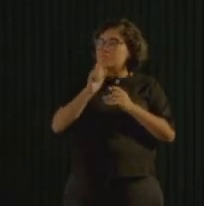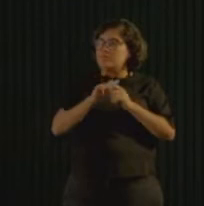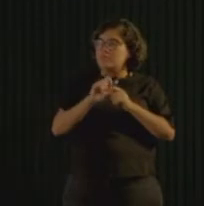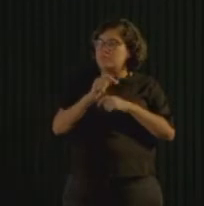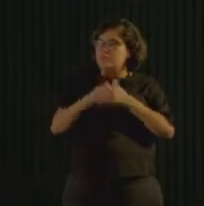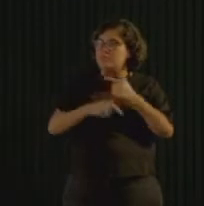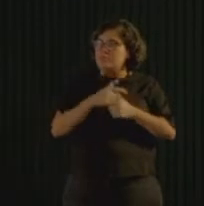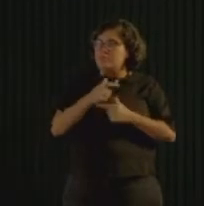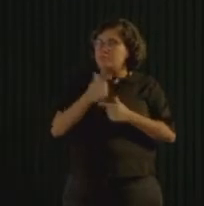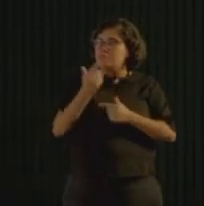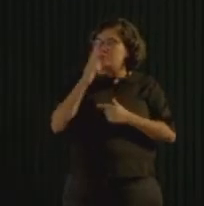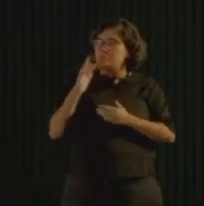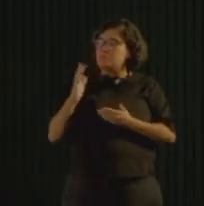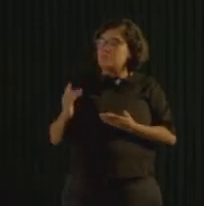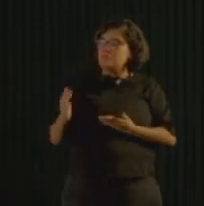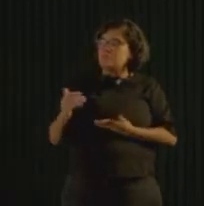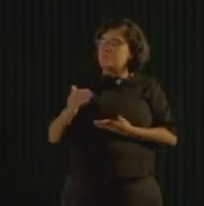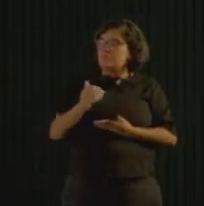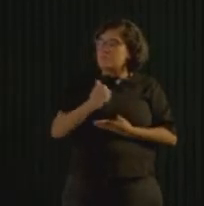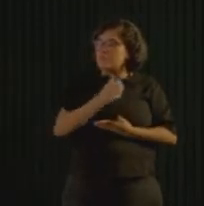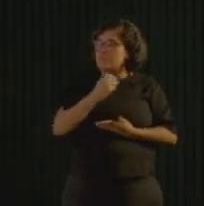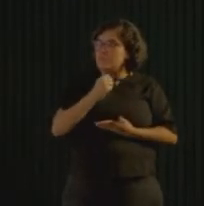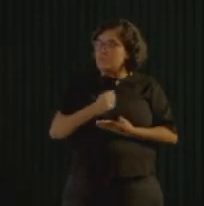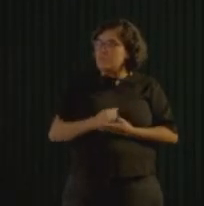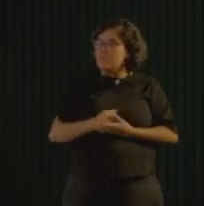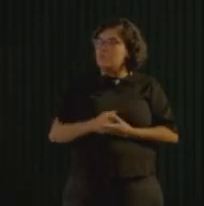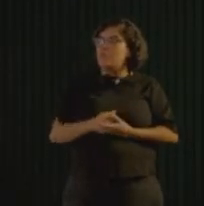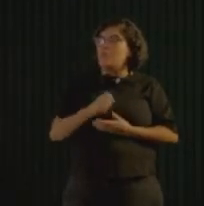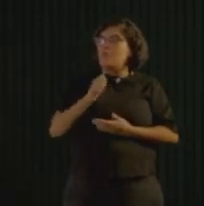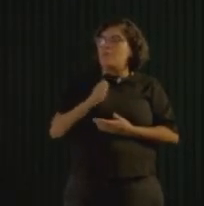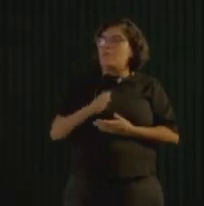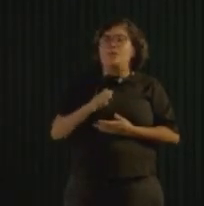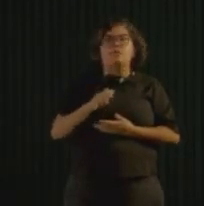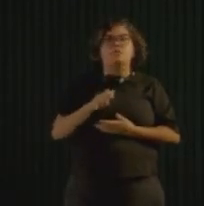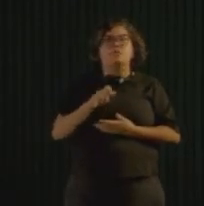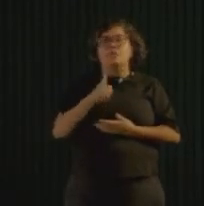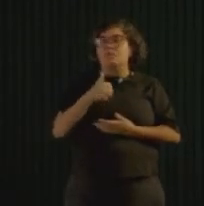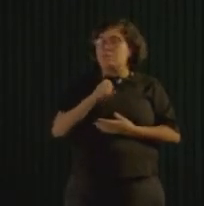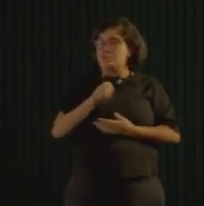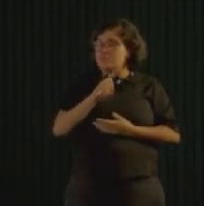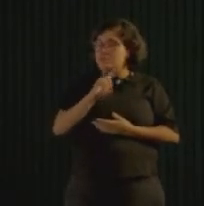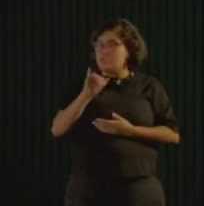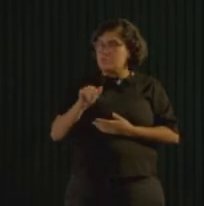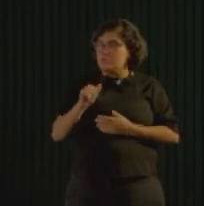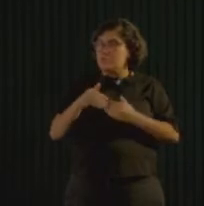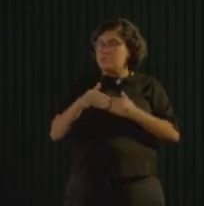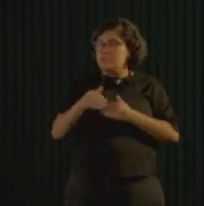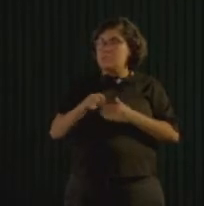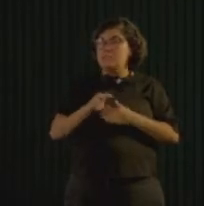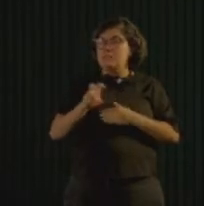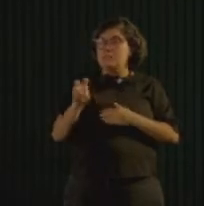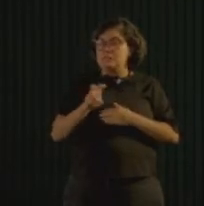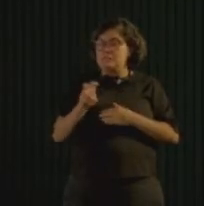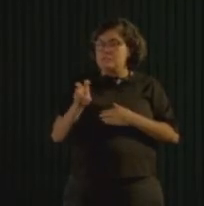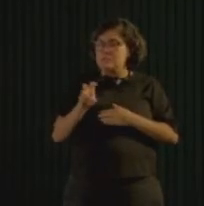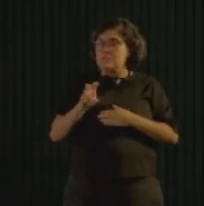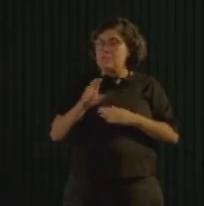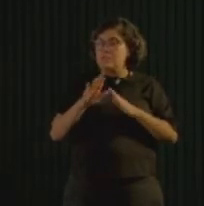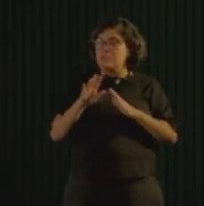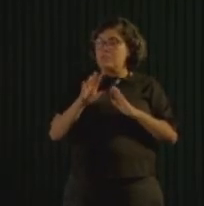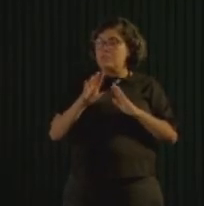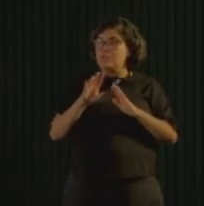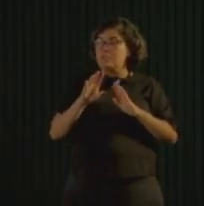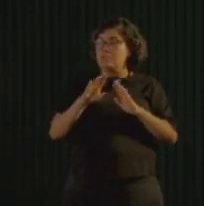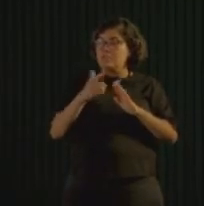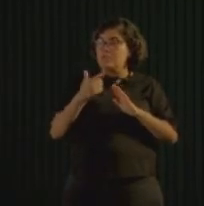gente conseguiu arrecadar a título de teste, protótipo, quase que em dez dias, a partir de vinte escolas participando, foram cinco